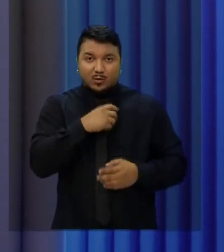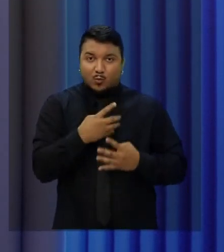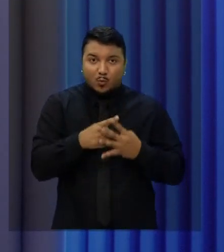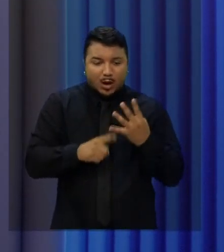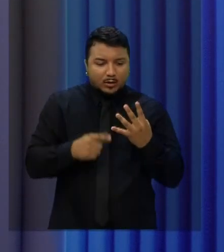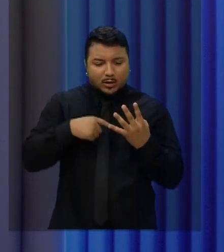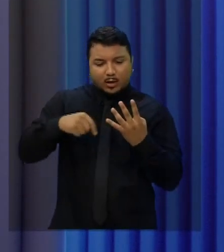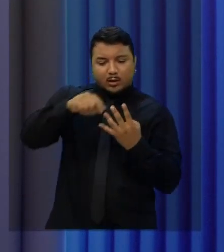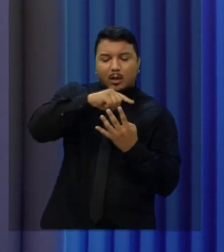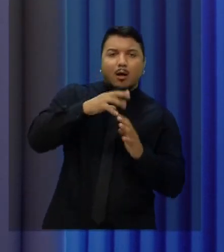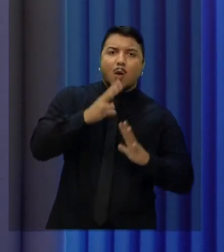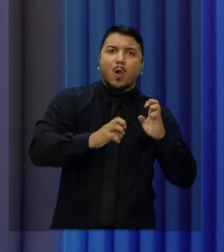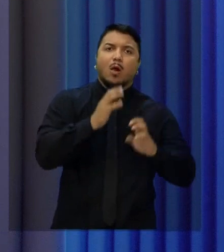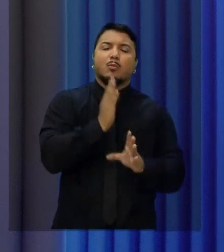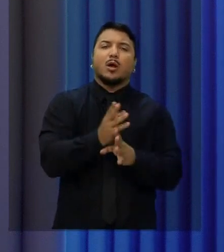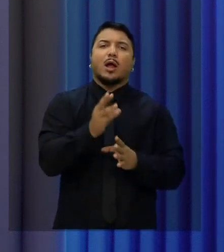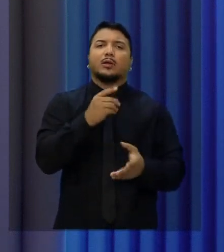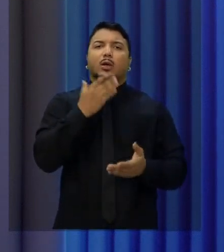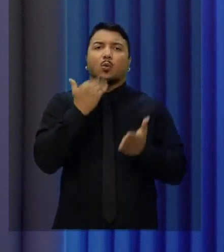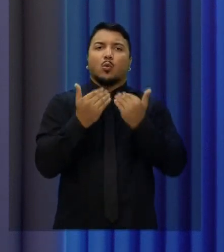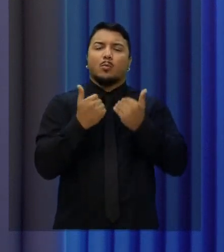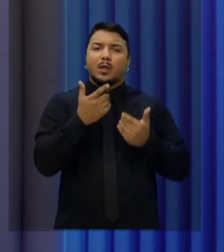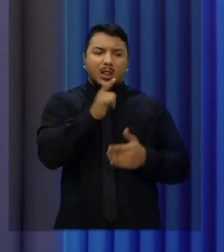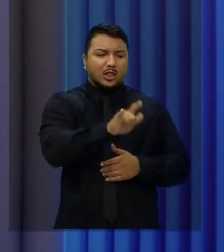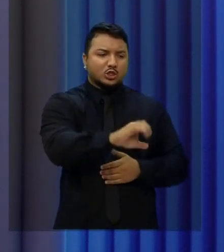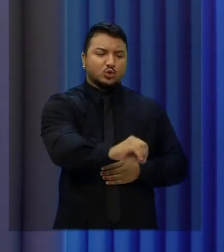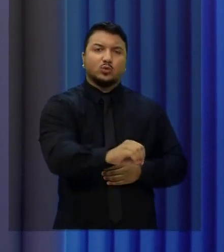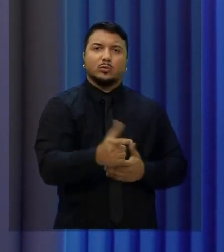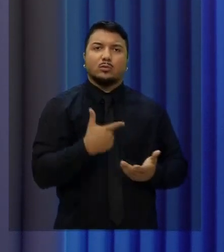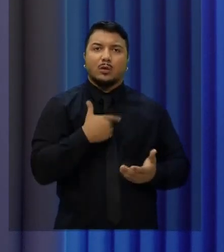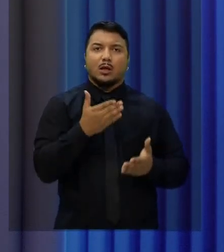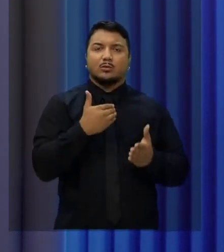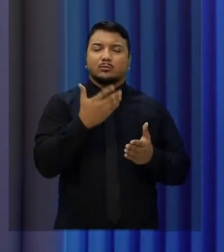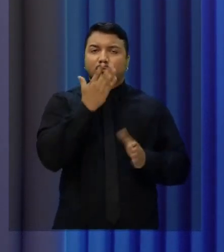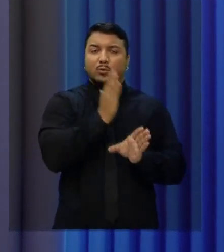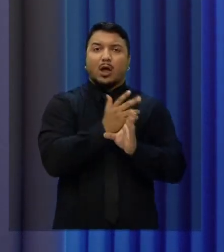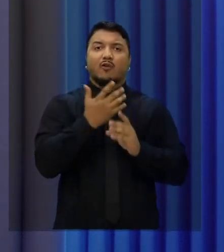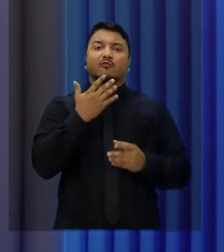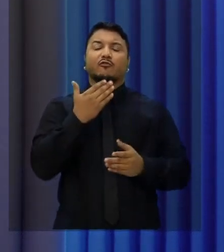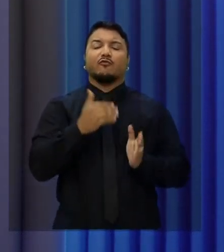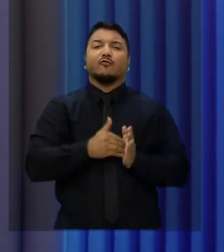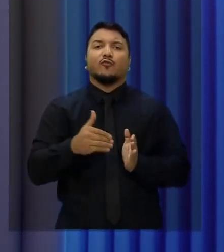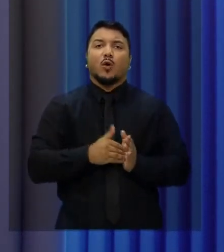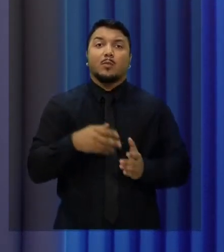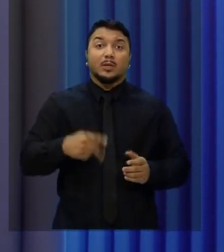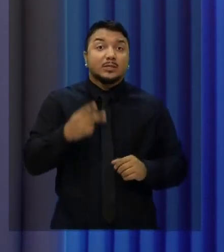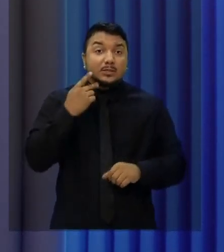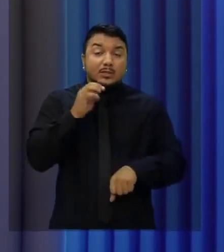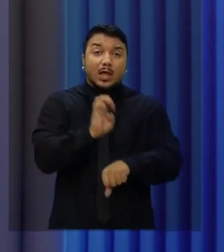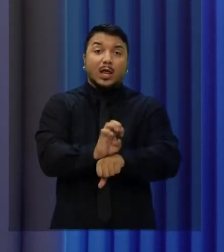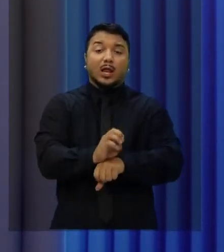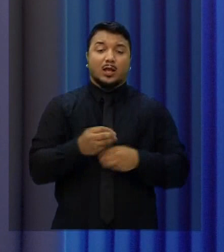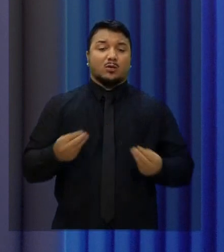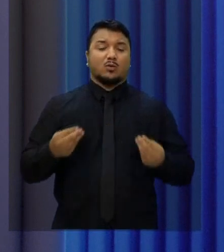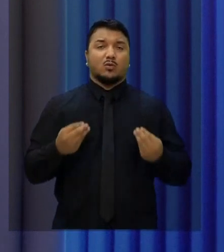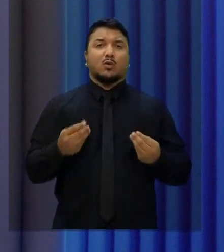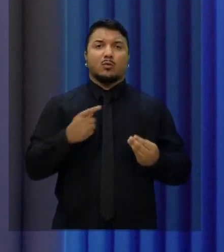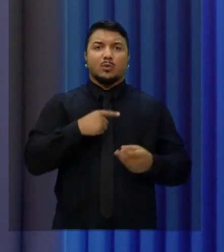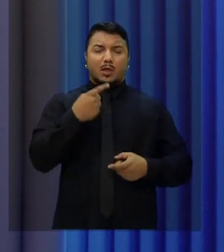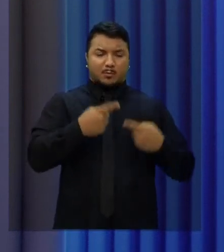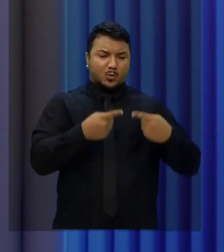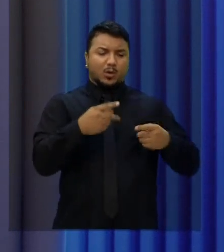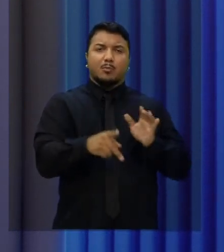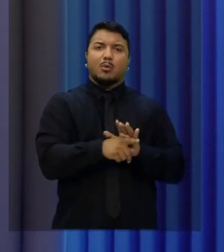brigando por um resto de alimento para levar para casa para matar a fome dessas pessoas. Isso aconteceu aqui no Ceará. A política de segurança